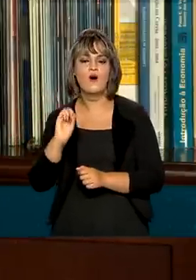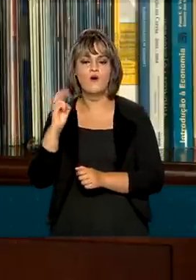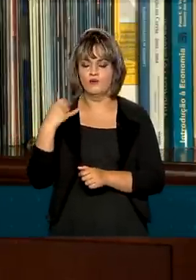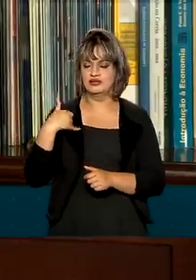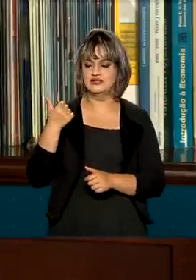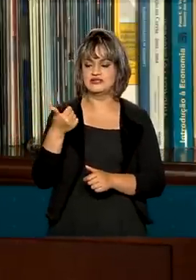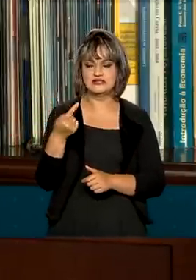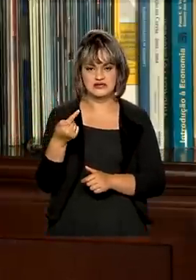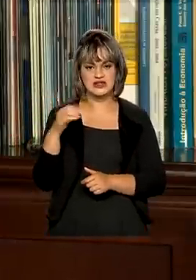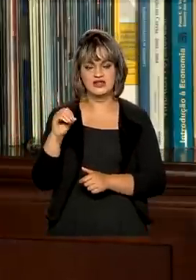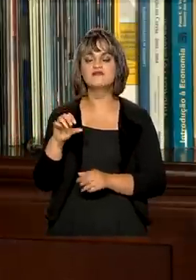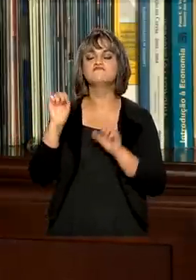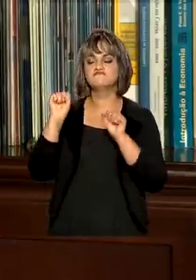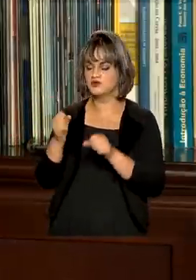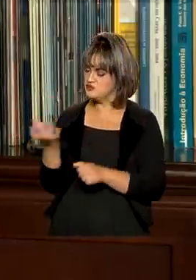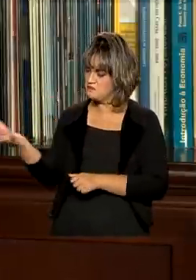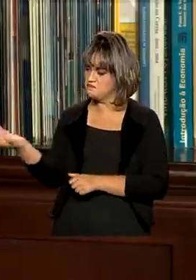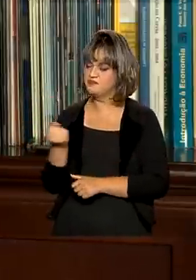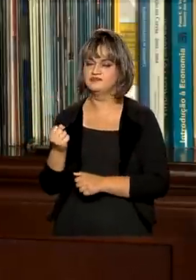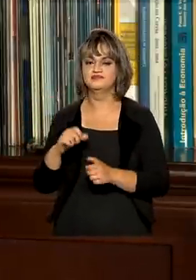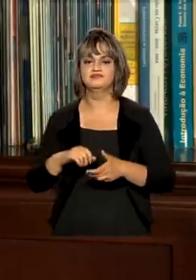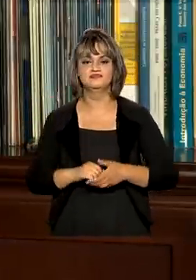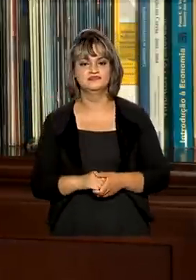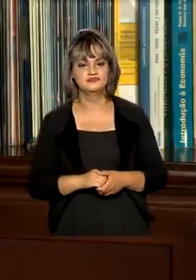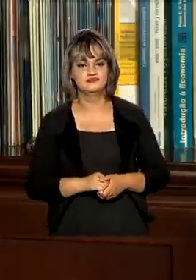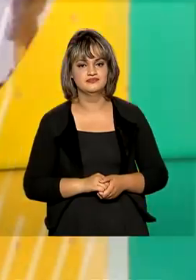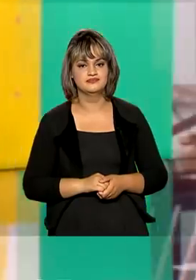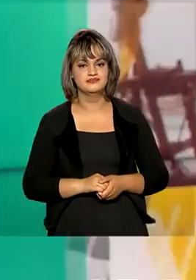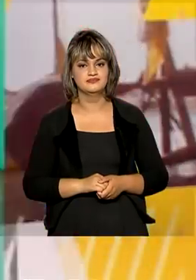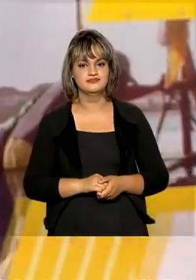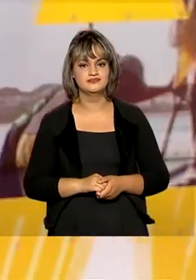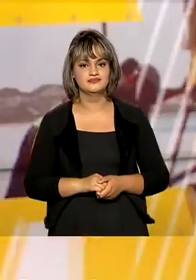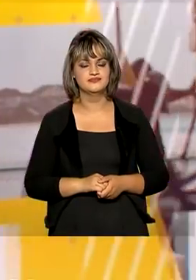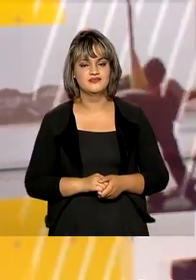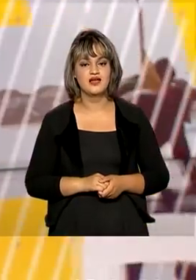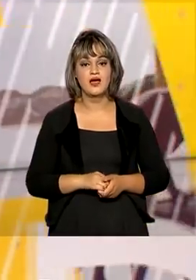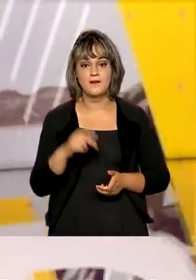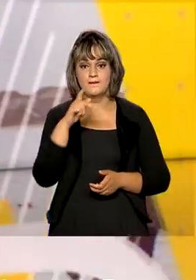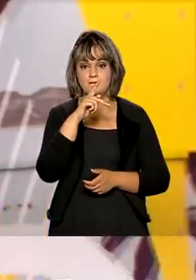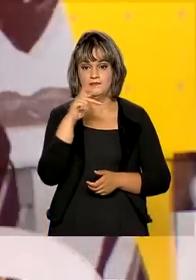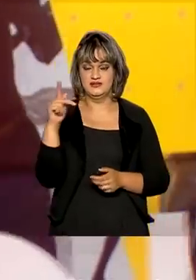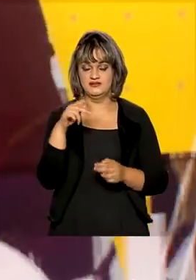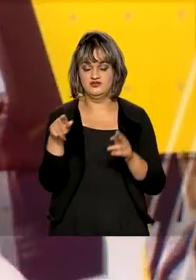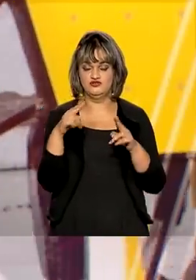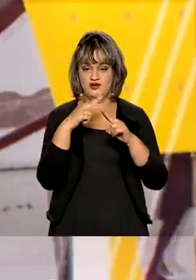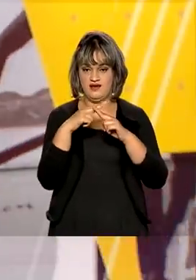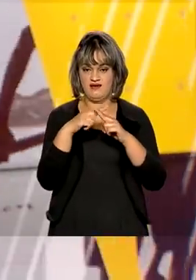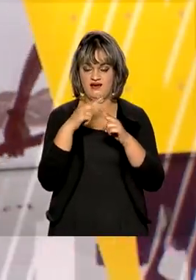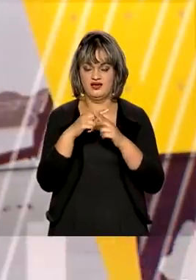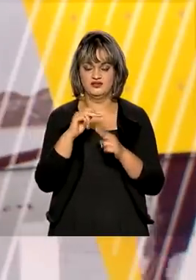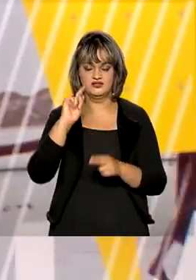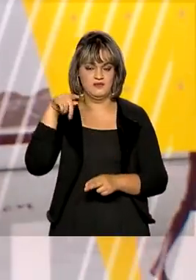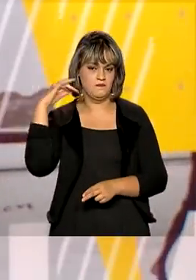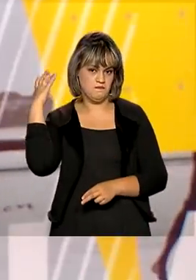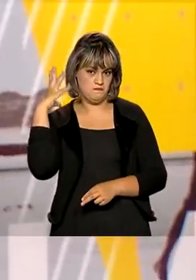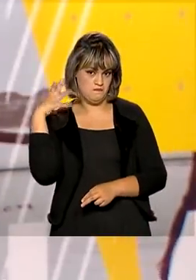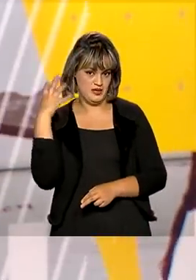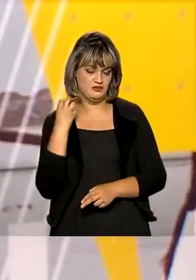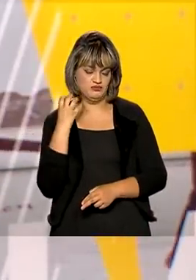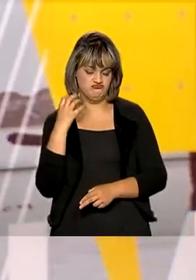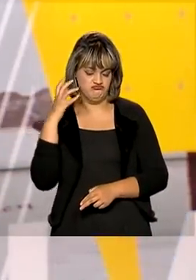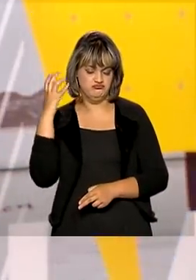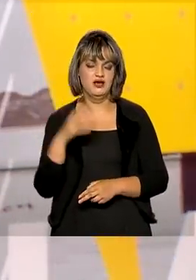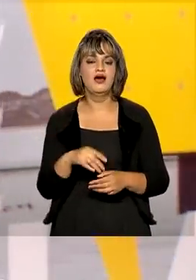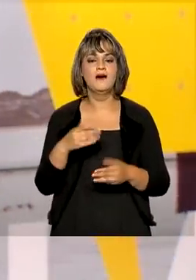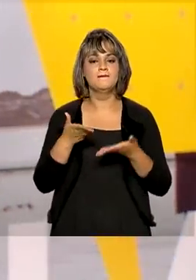70 anos. O trabalhador pode sacar o seu fundo. E o presidente da Caixa, Pedro Guimarães, participou do programa de